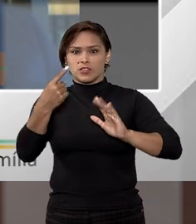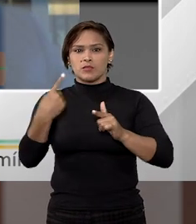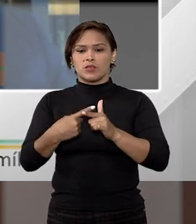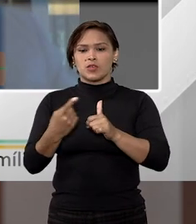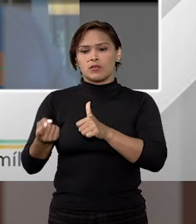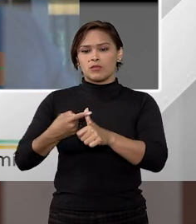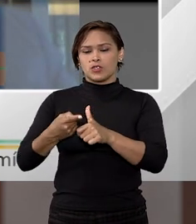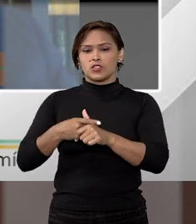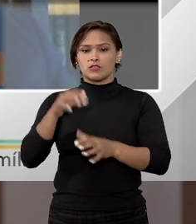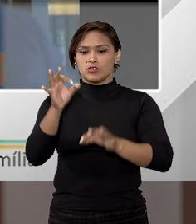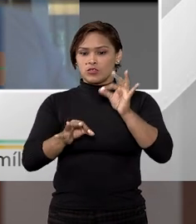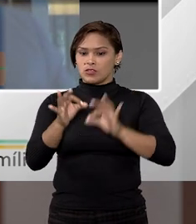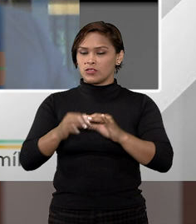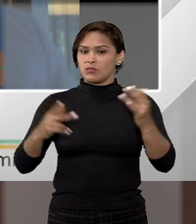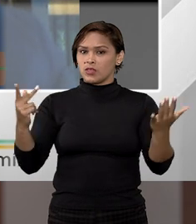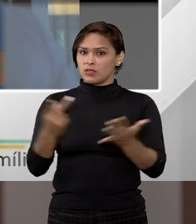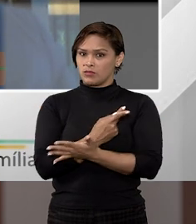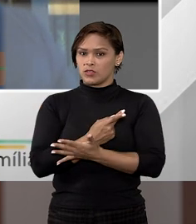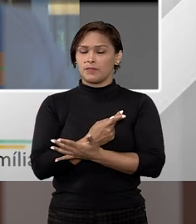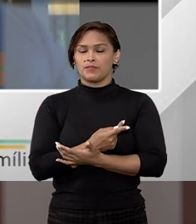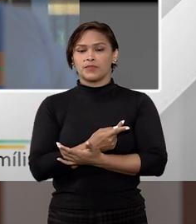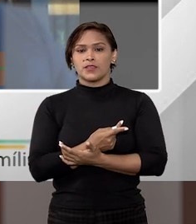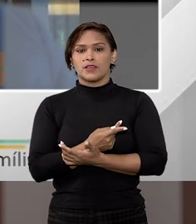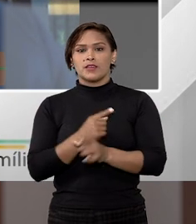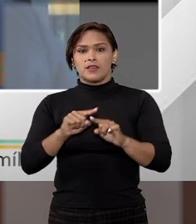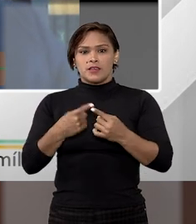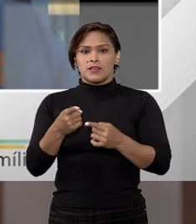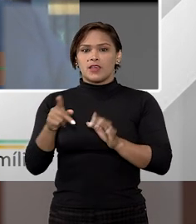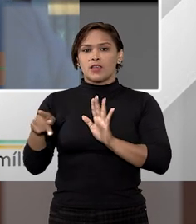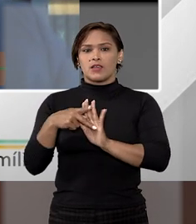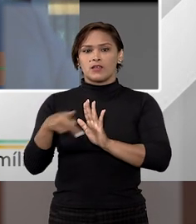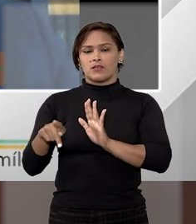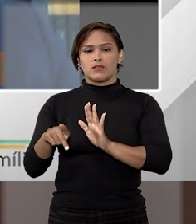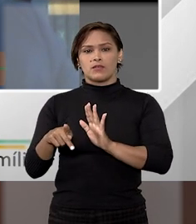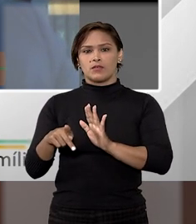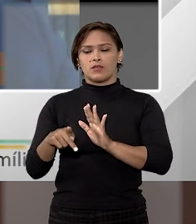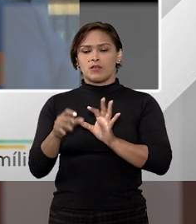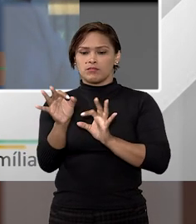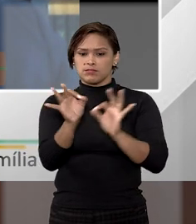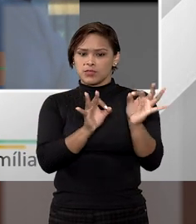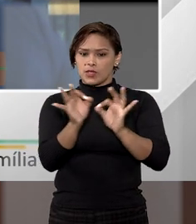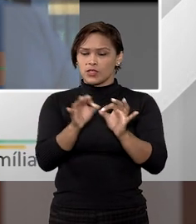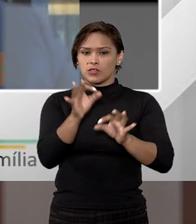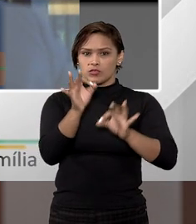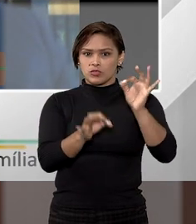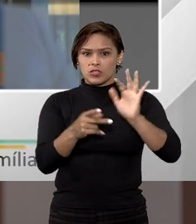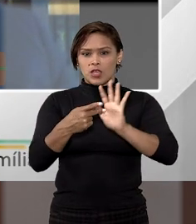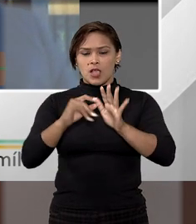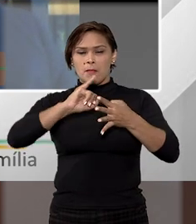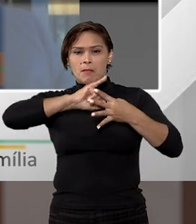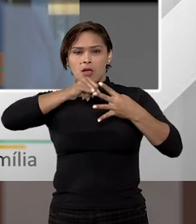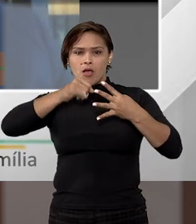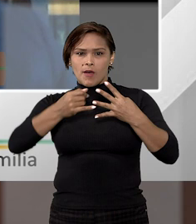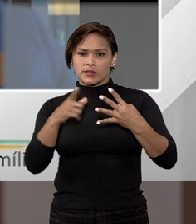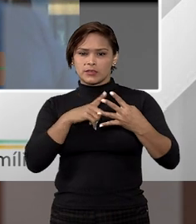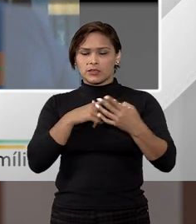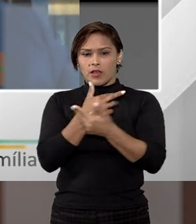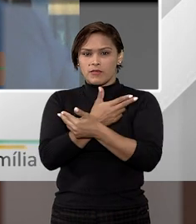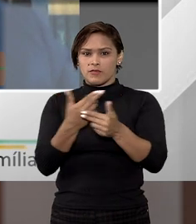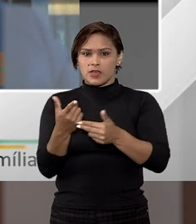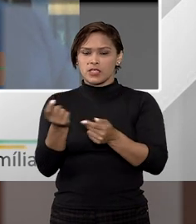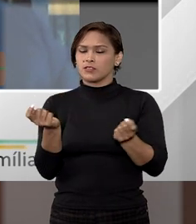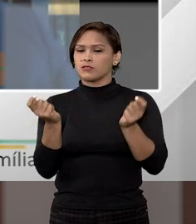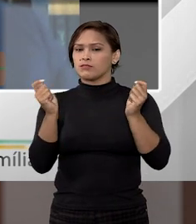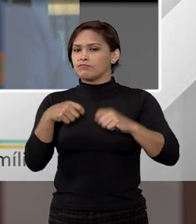razão de uma dívida executada judicialmente. E aí, o próprio ordenamento jurídico traz hipóteses em que